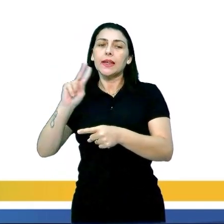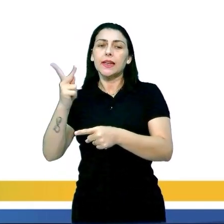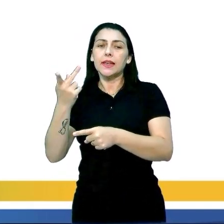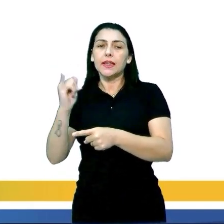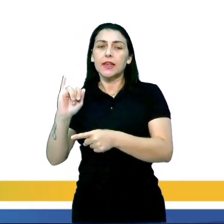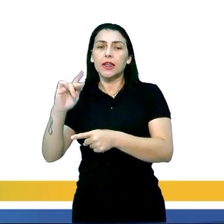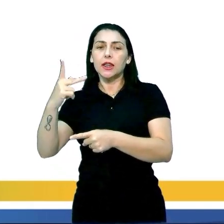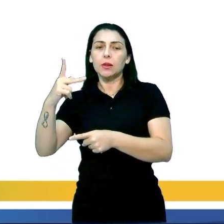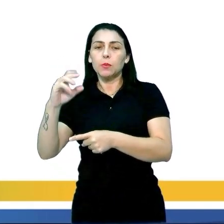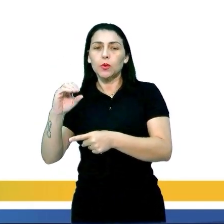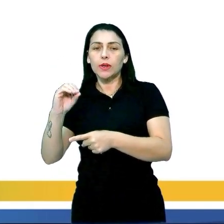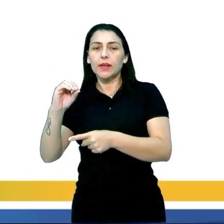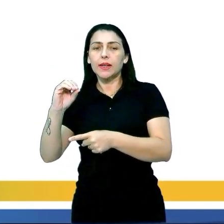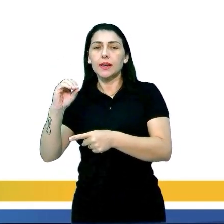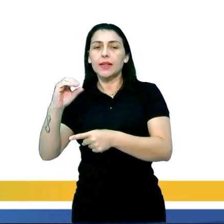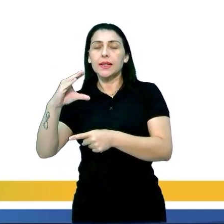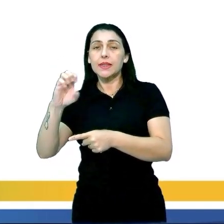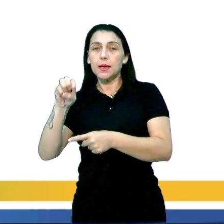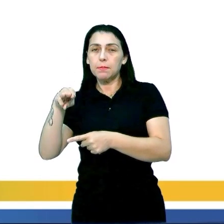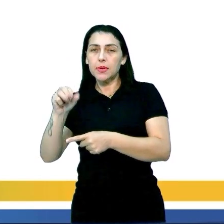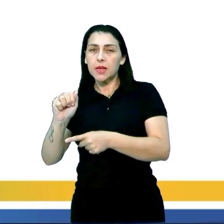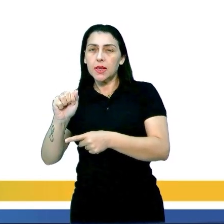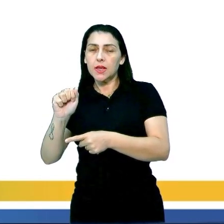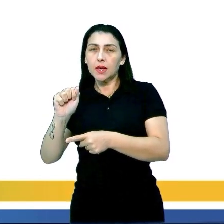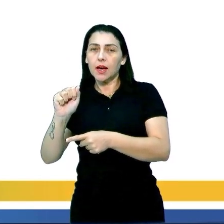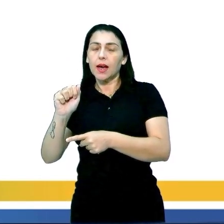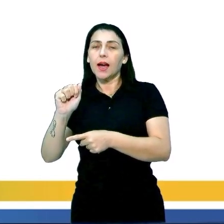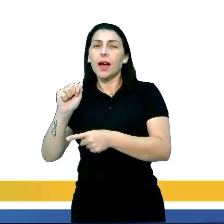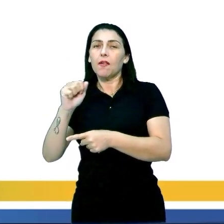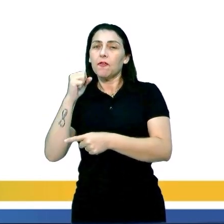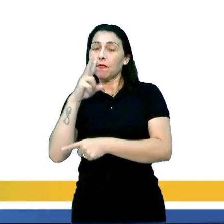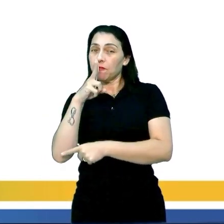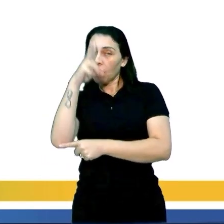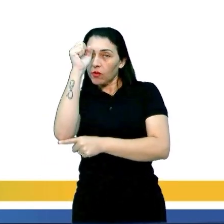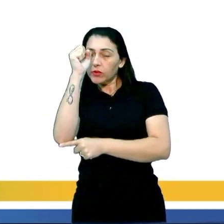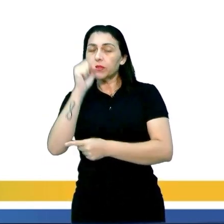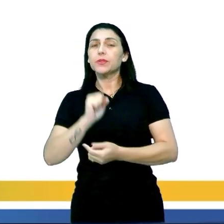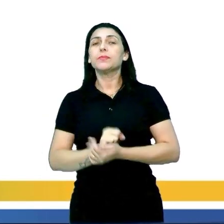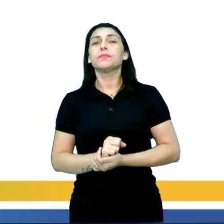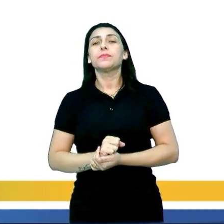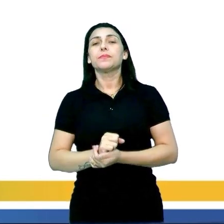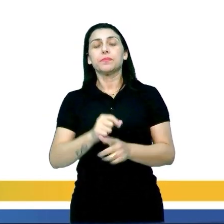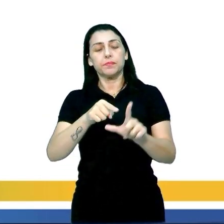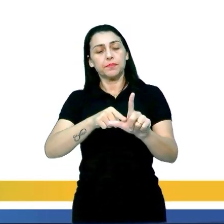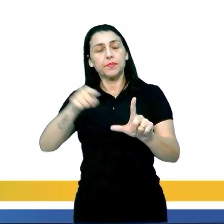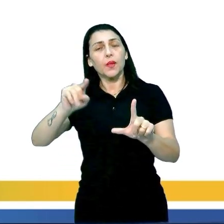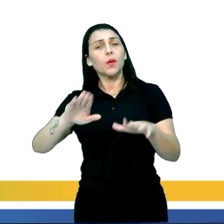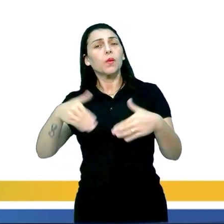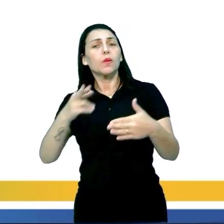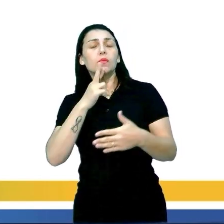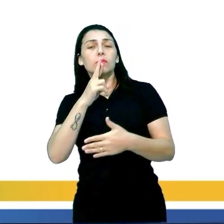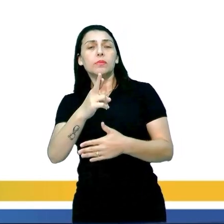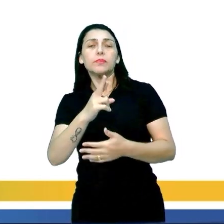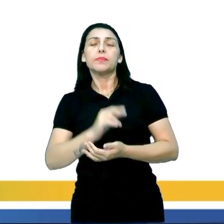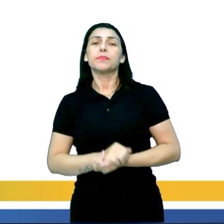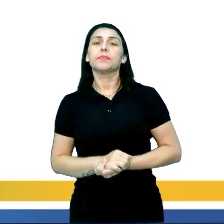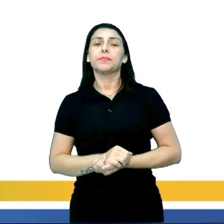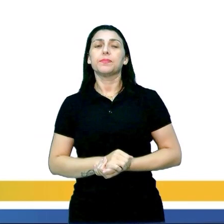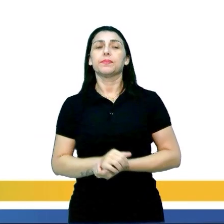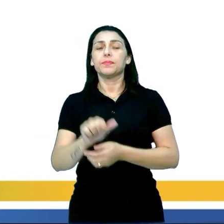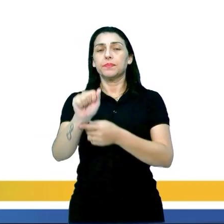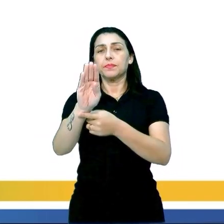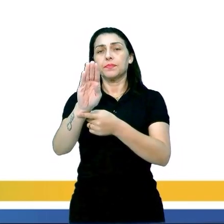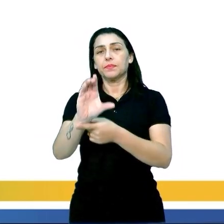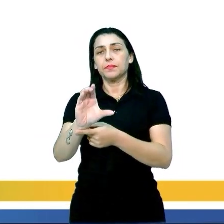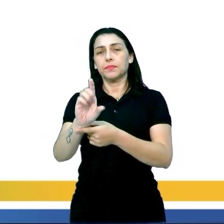ou A possui hipoglicemia crônica. E aí, observando o gráfico aí, o que vocês acham? Alternativa